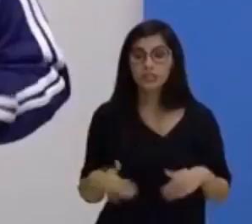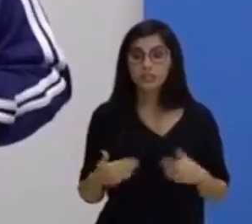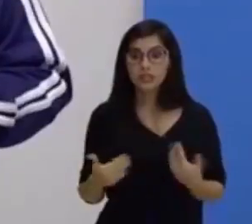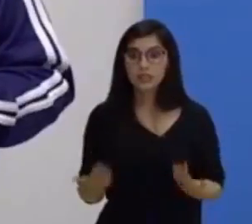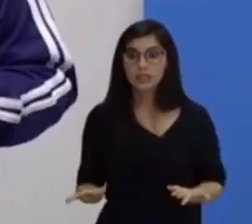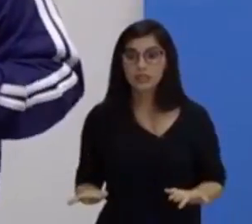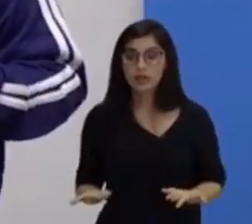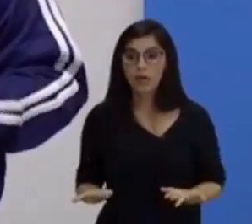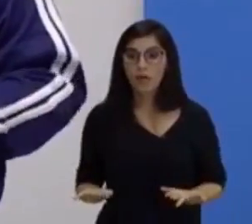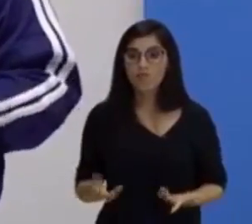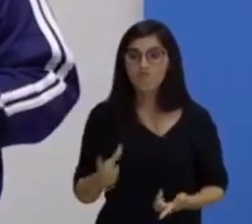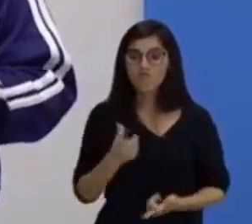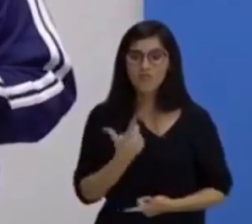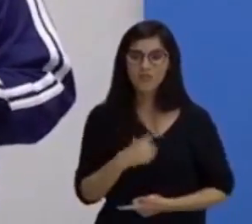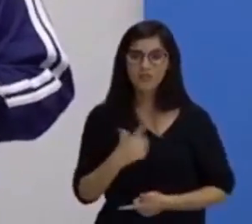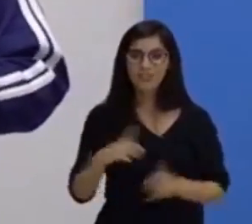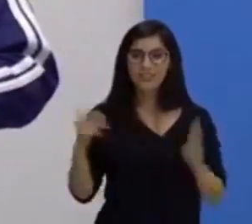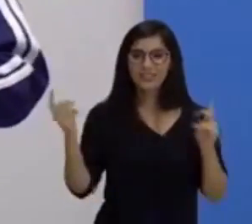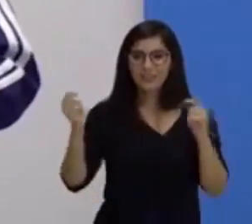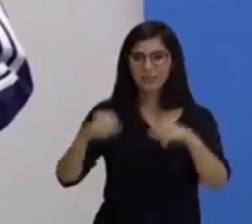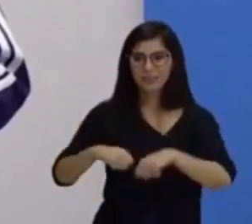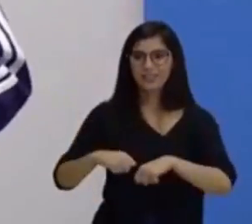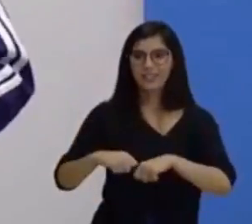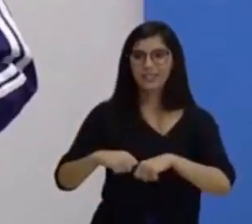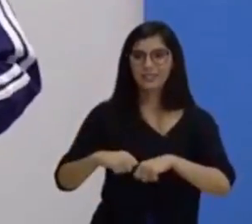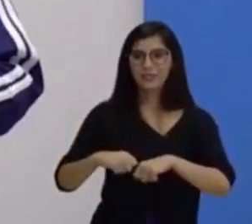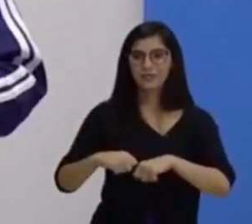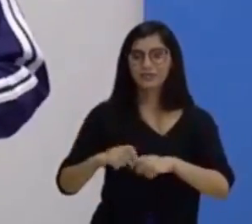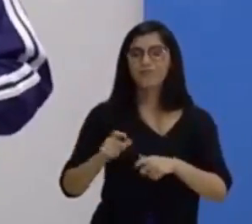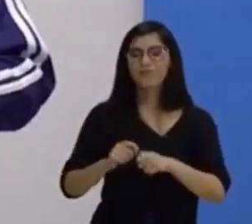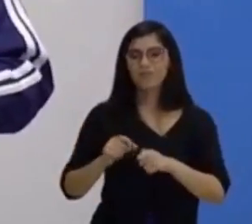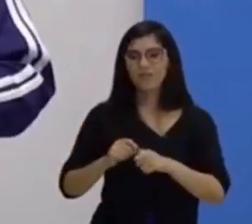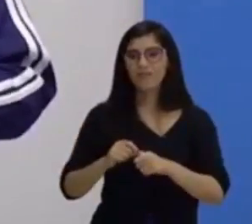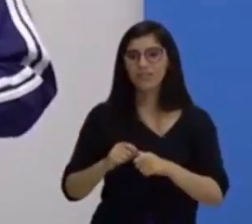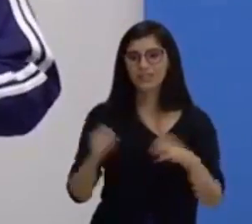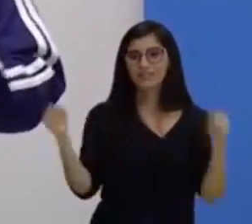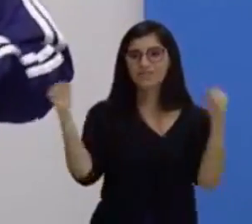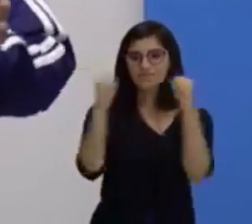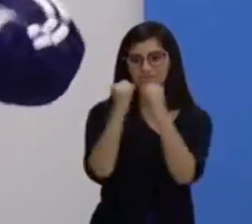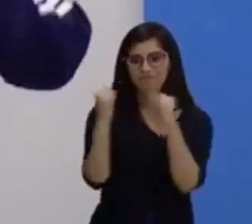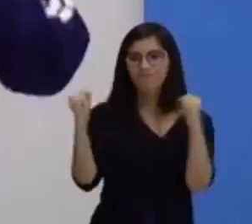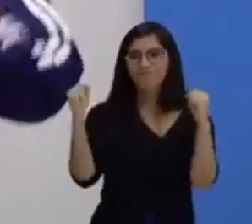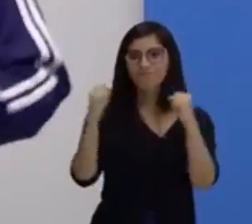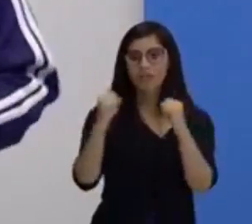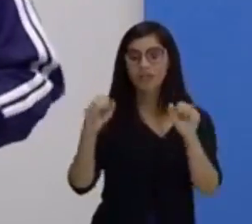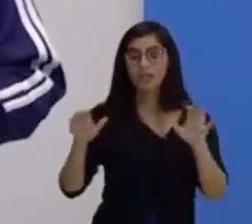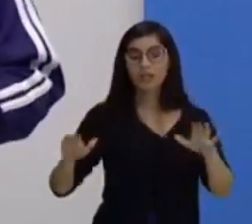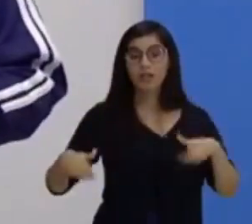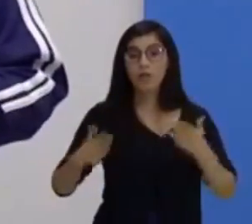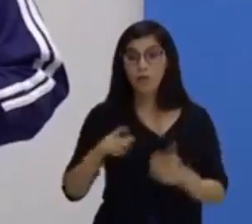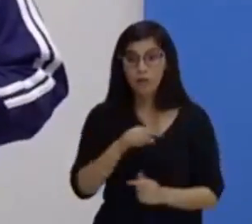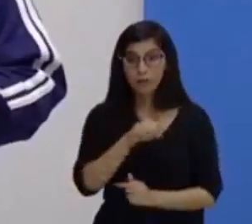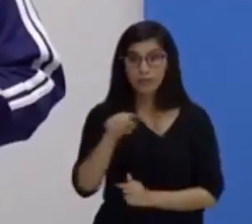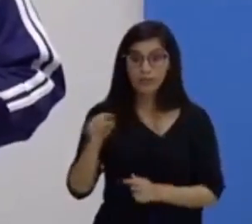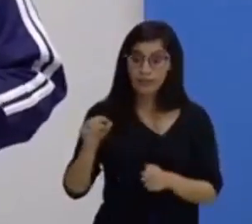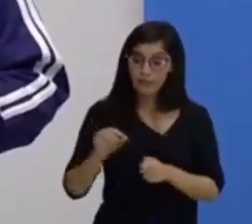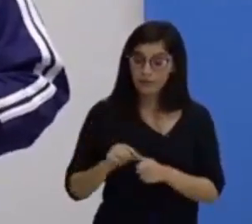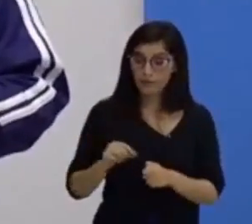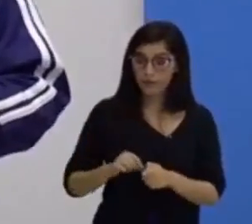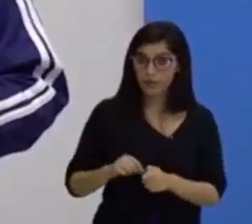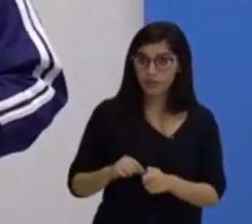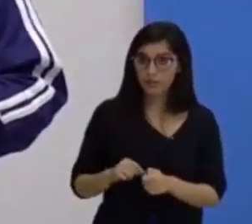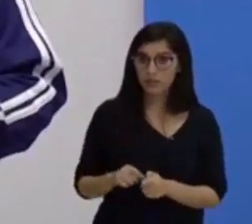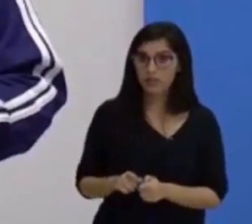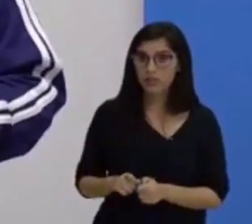capacitado a exercer determinada atividade. E aí você resolveu fazer. Isso acontece